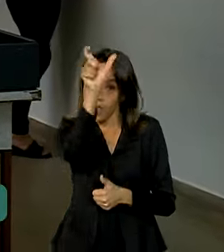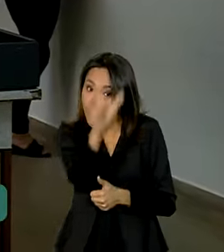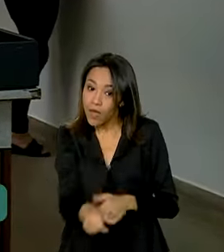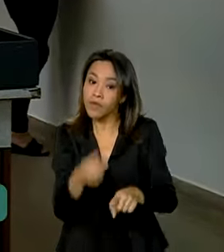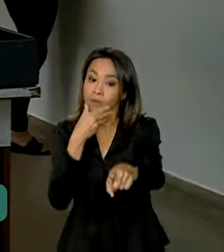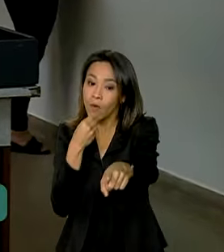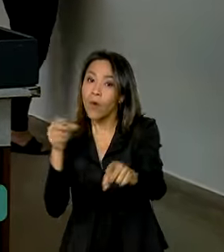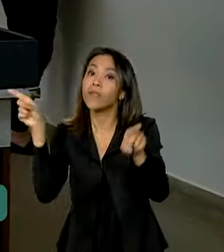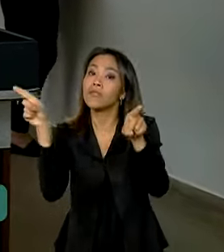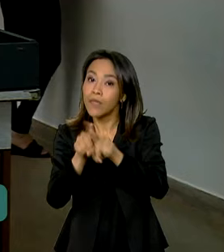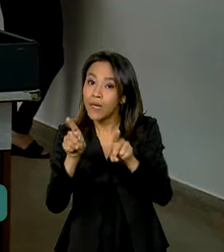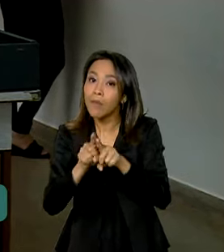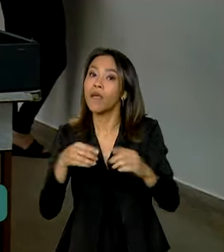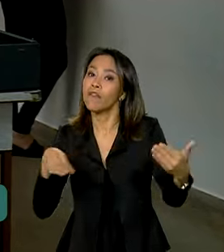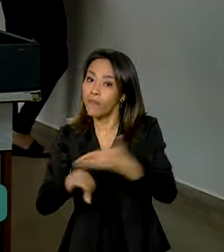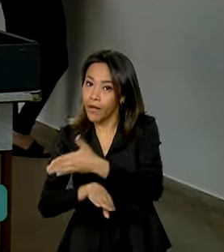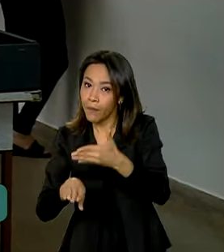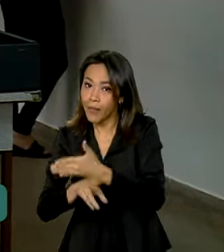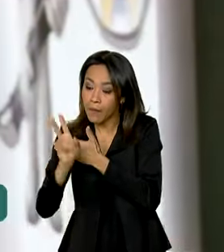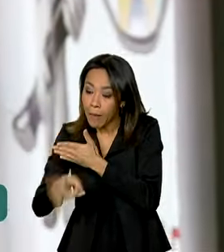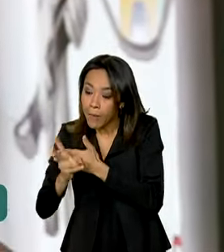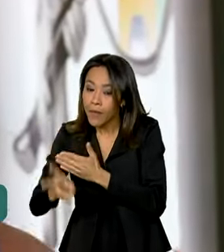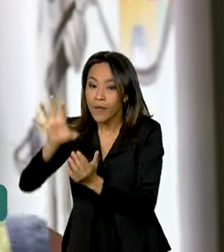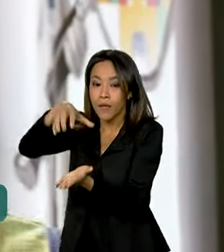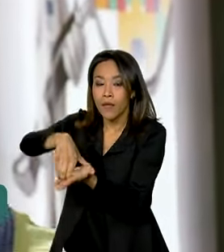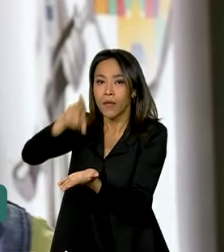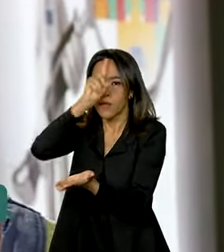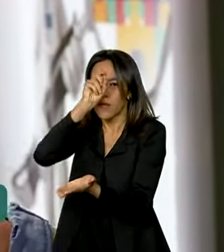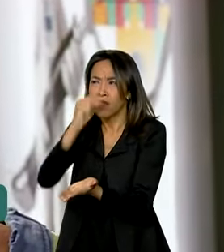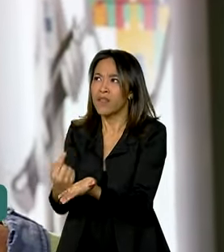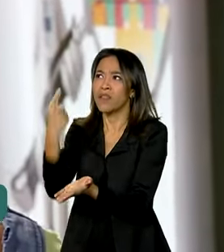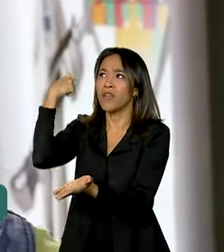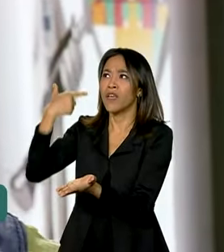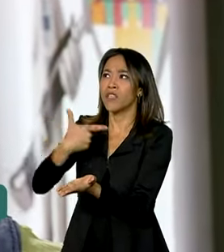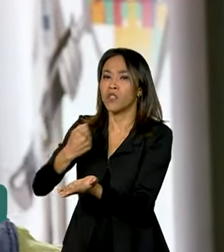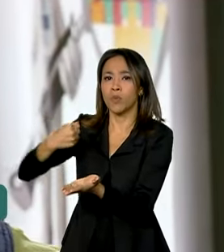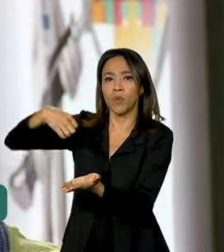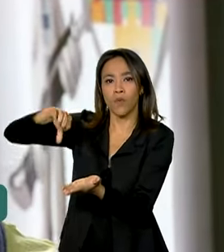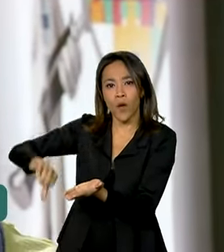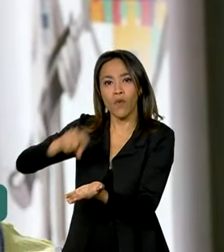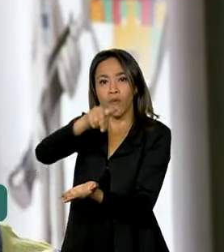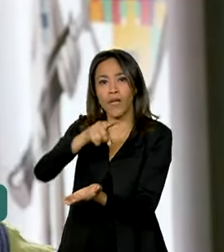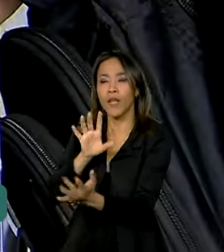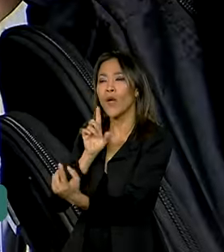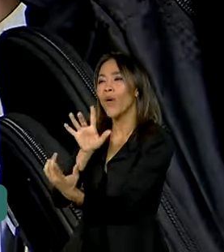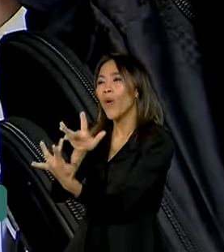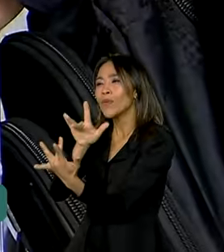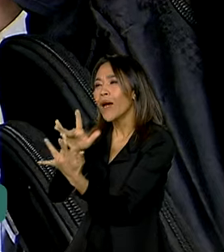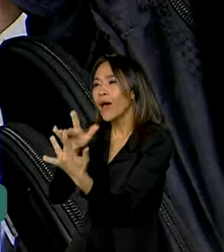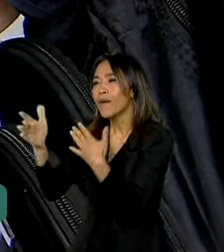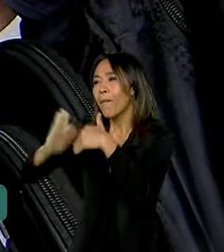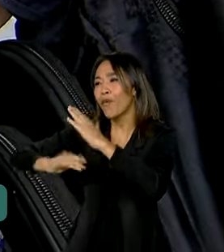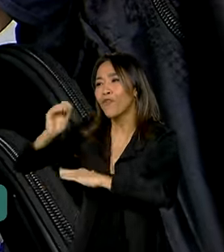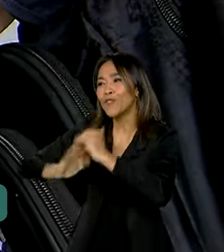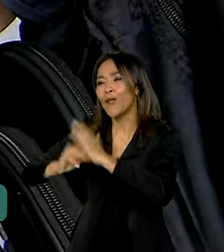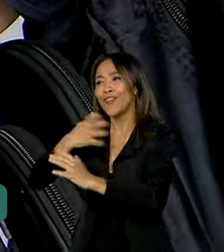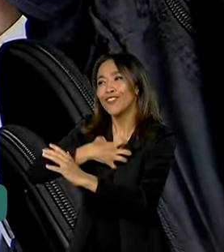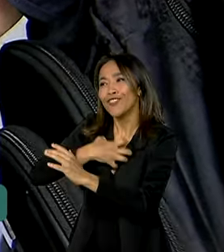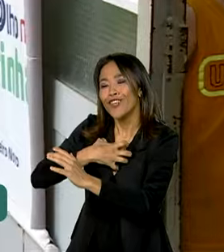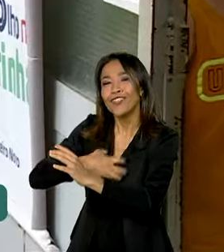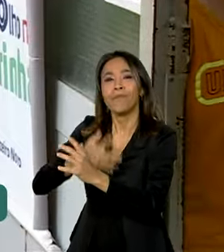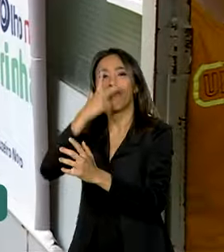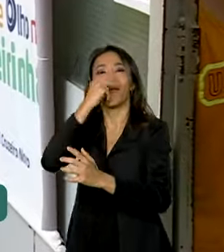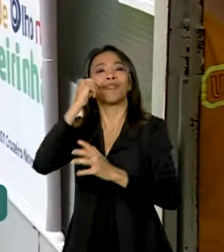frequenta a mesma UBS desde 2009. E a proximidade com os profissionais é tanta que ele se sente em